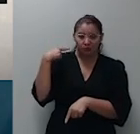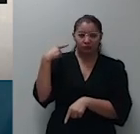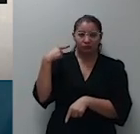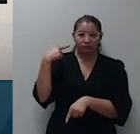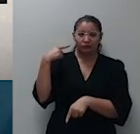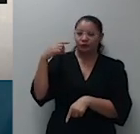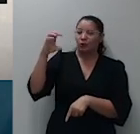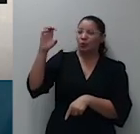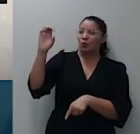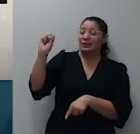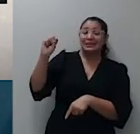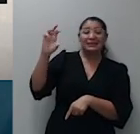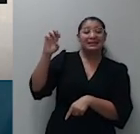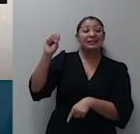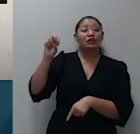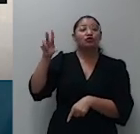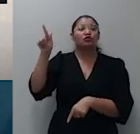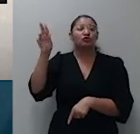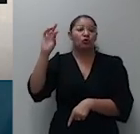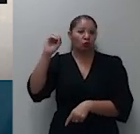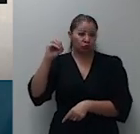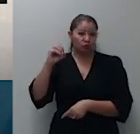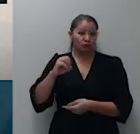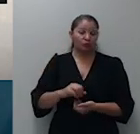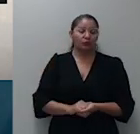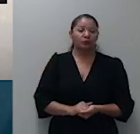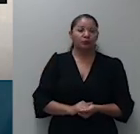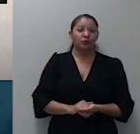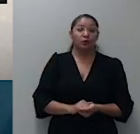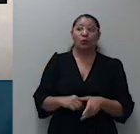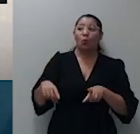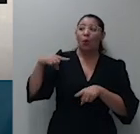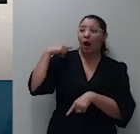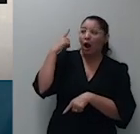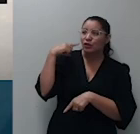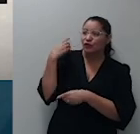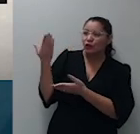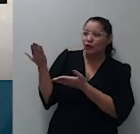recorrido Geraldo Martins, com advogado Gentil Portela e outros.